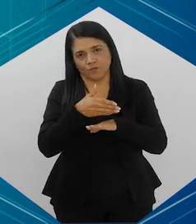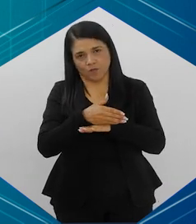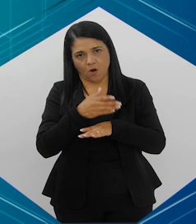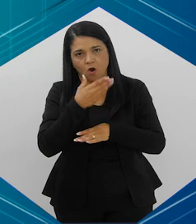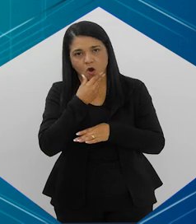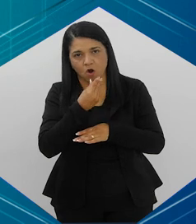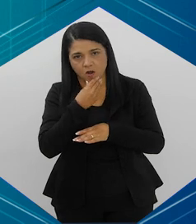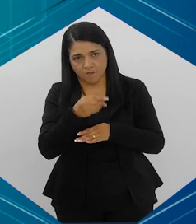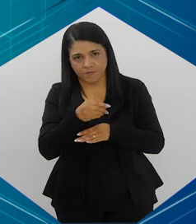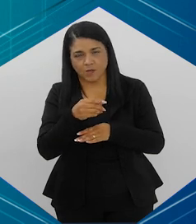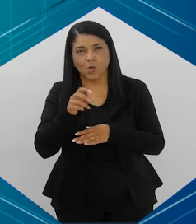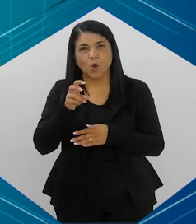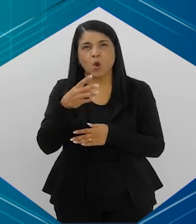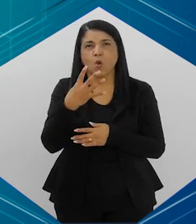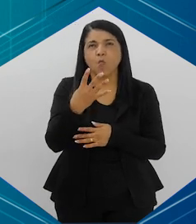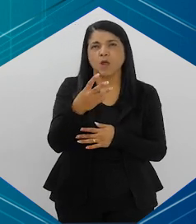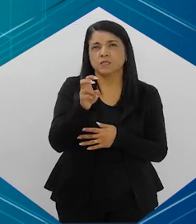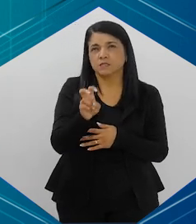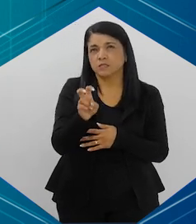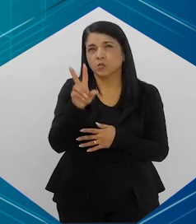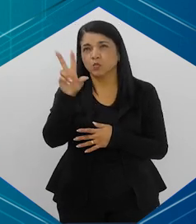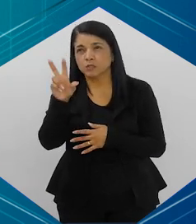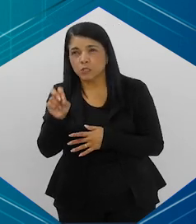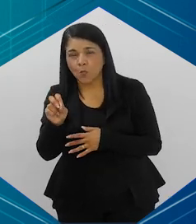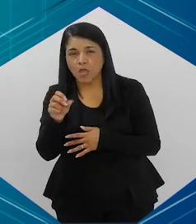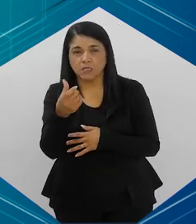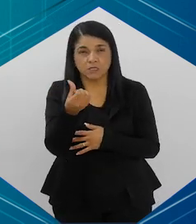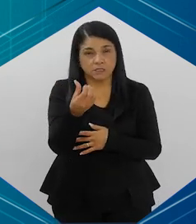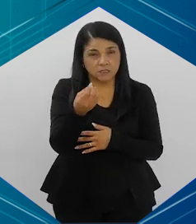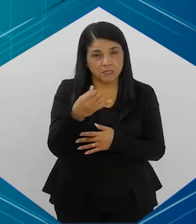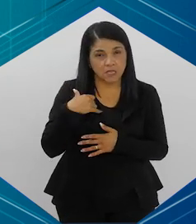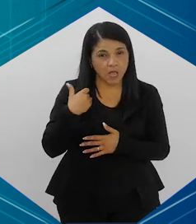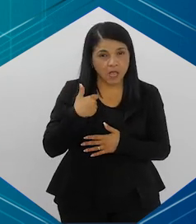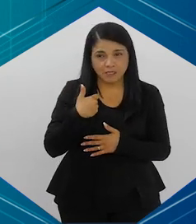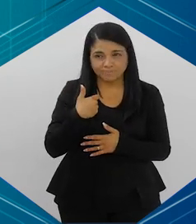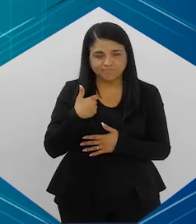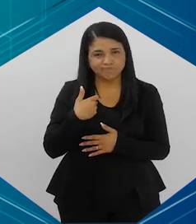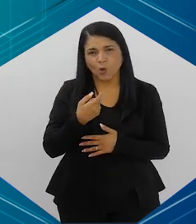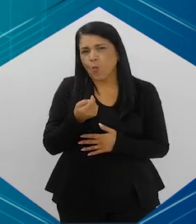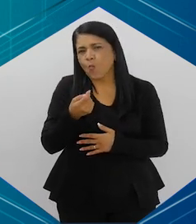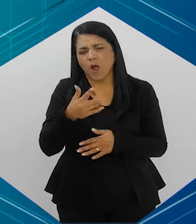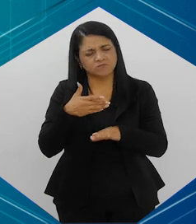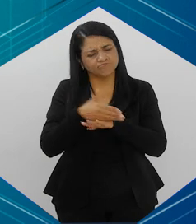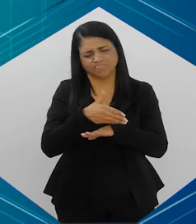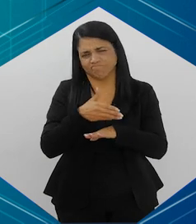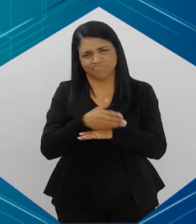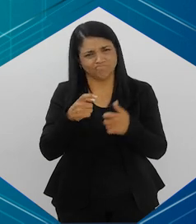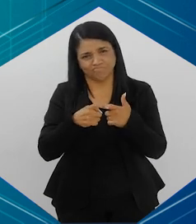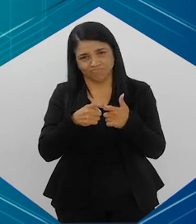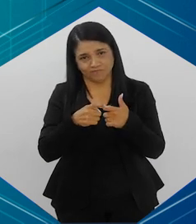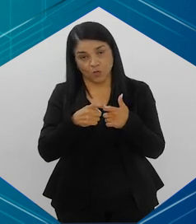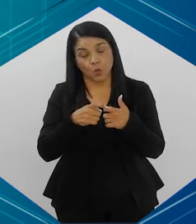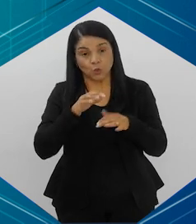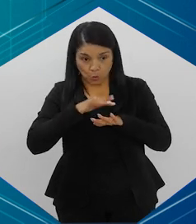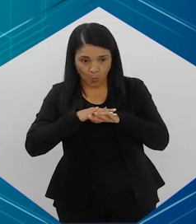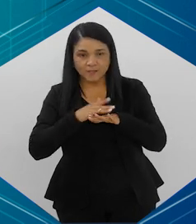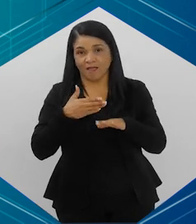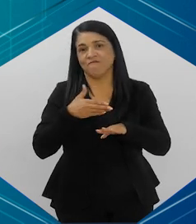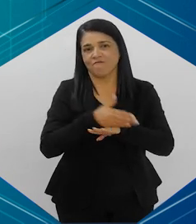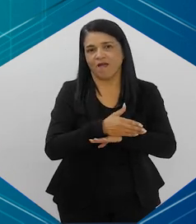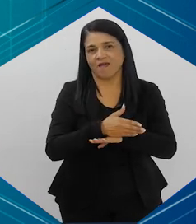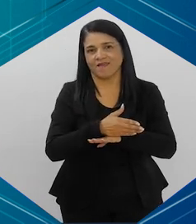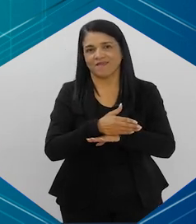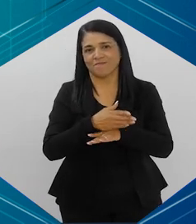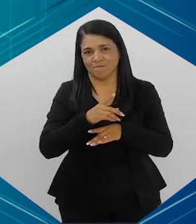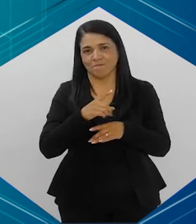Então, homens, na sua faixa dos 45, 50, 60 anos, quase não vão ao médico, só vão quando estão doentes. Esse é o